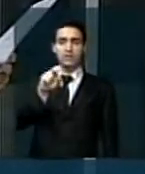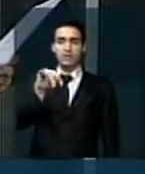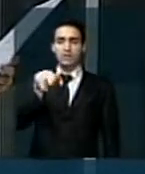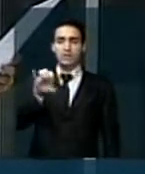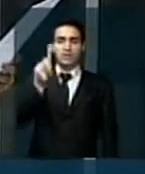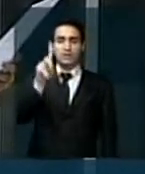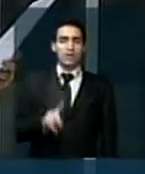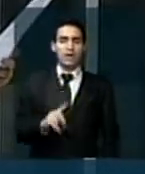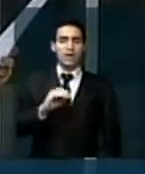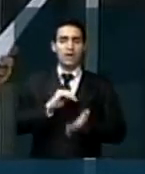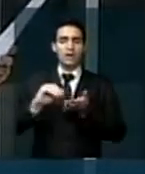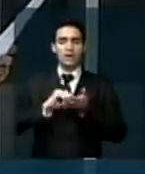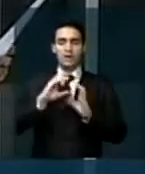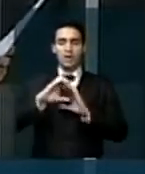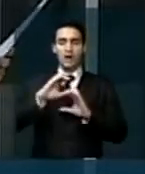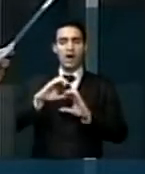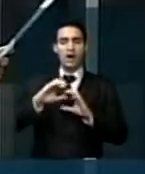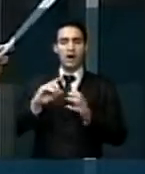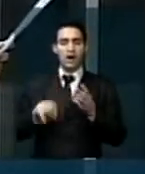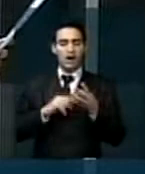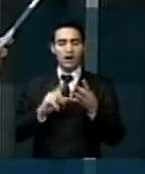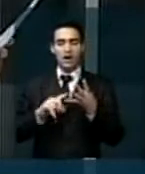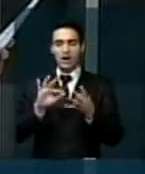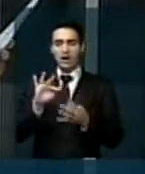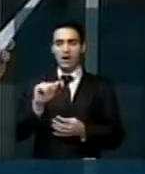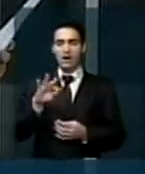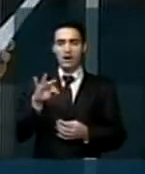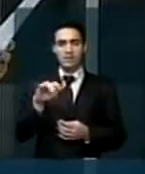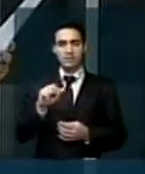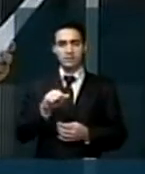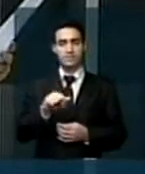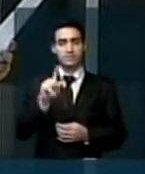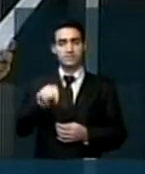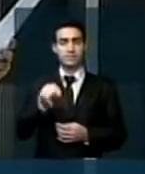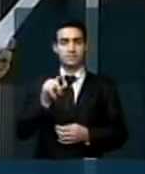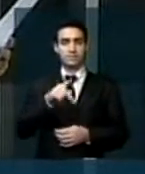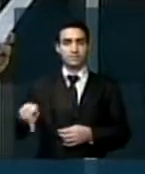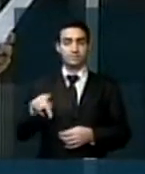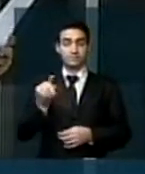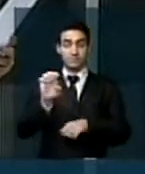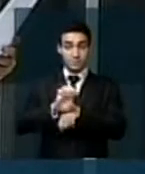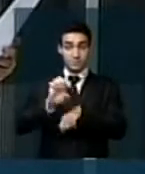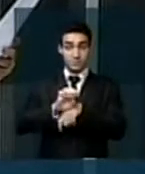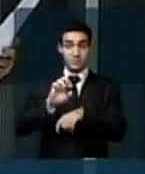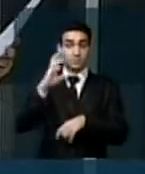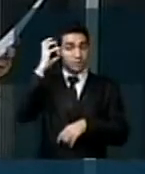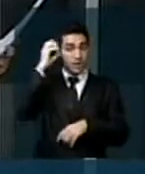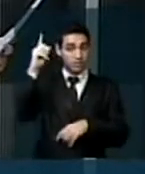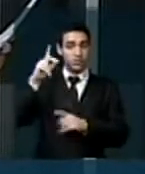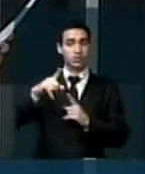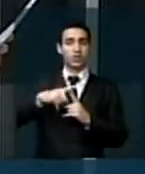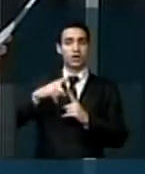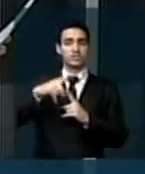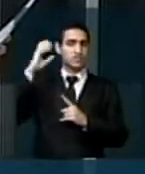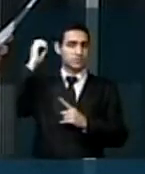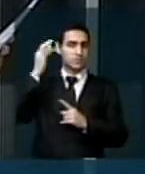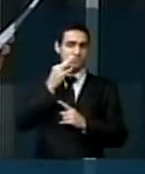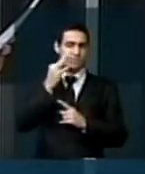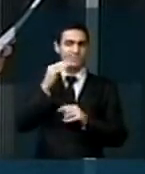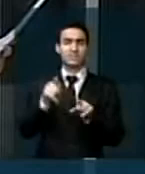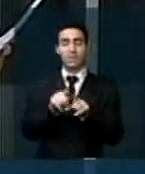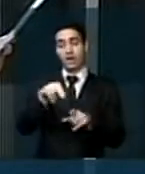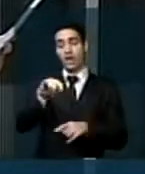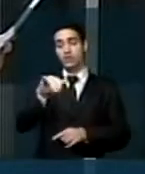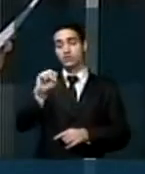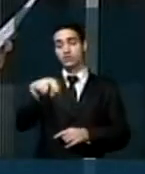diretora da Secretaria de Comunicação Social, Fátima Roriz, presidente da Associação Estadual de Rádio e TV do Estado do Tocantins, e Nelson